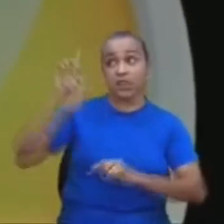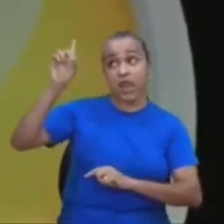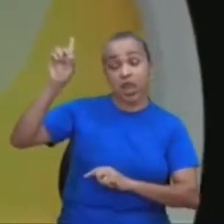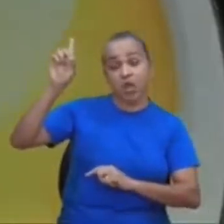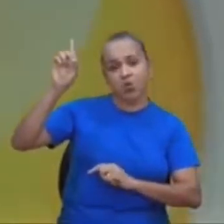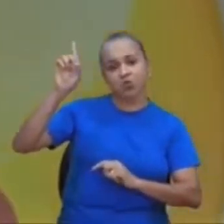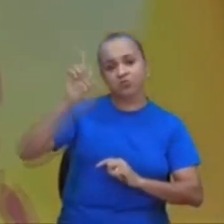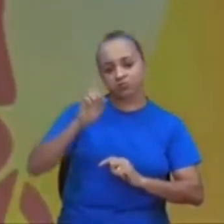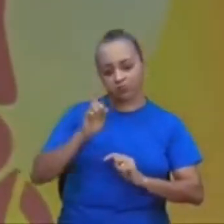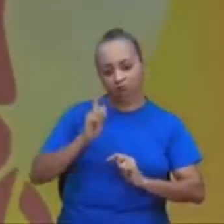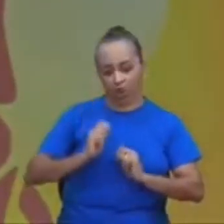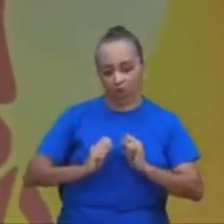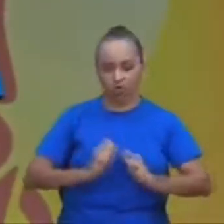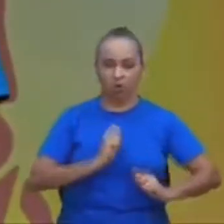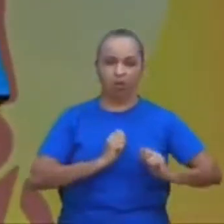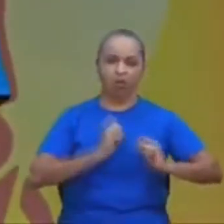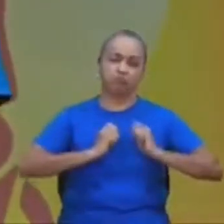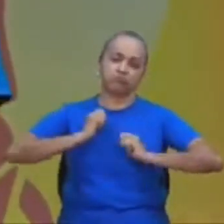controla a sua vida é Deus,